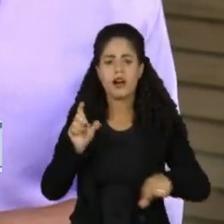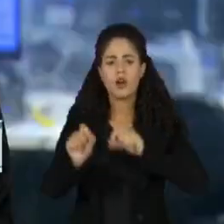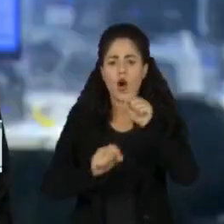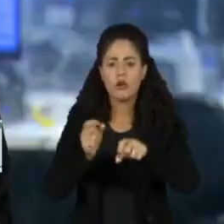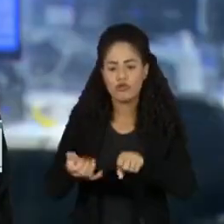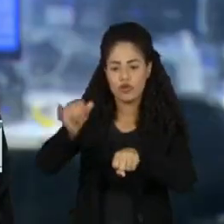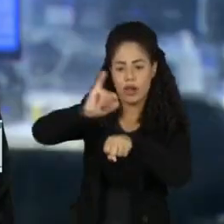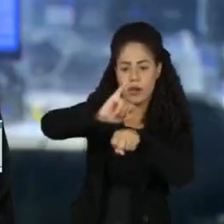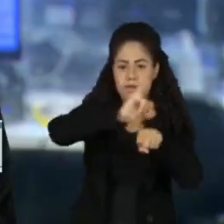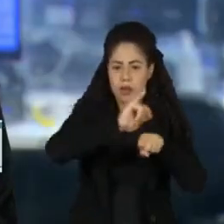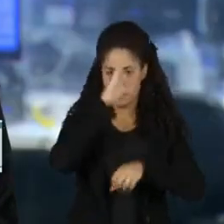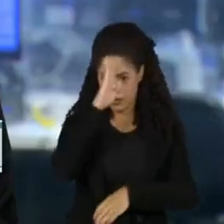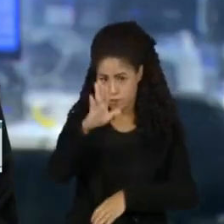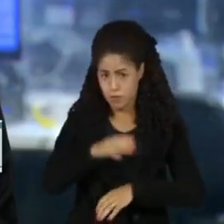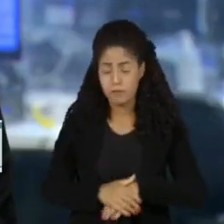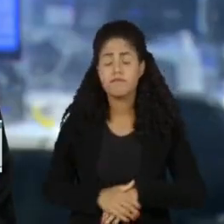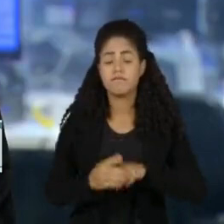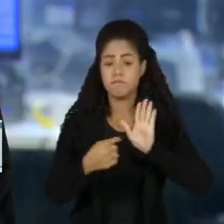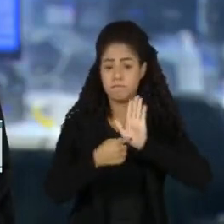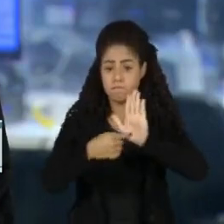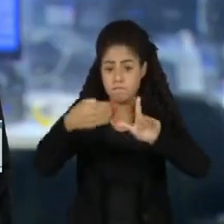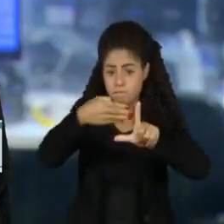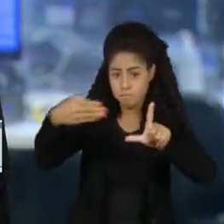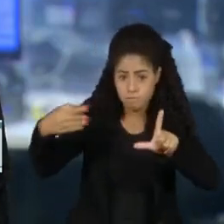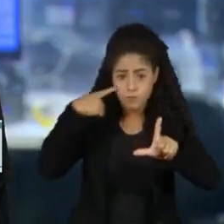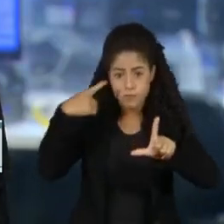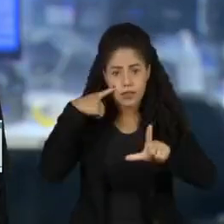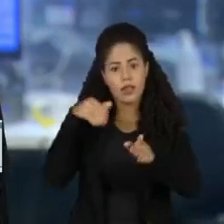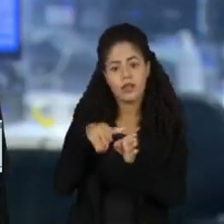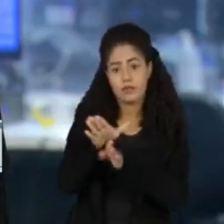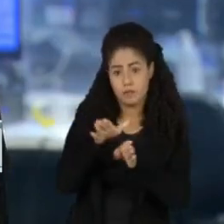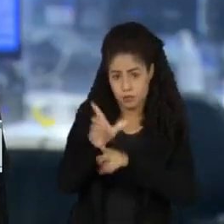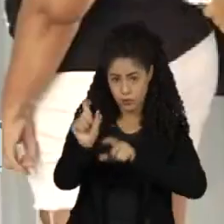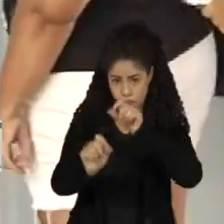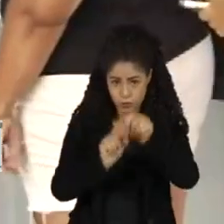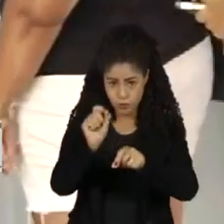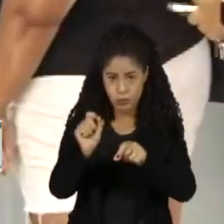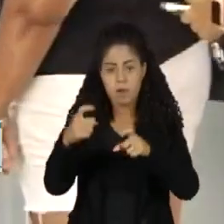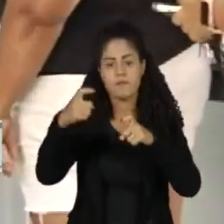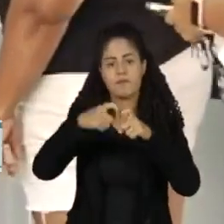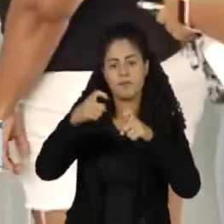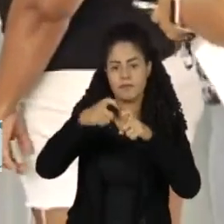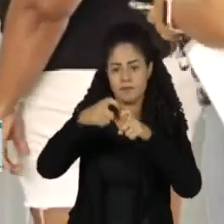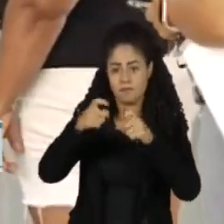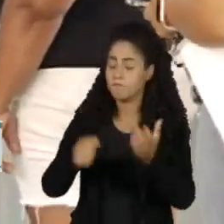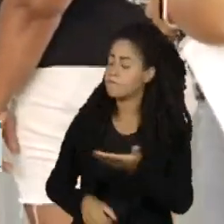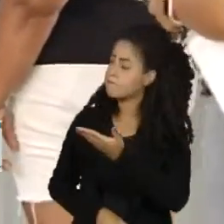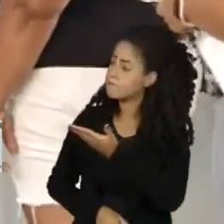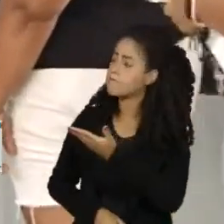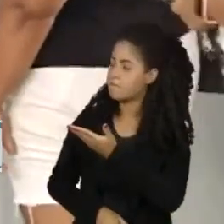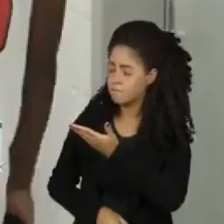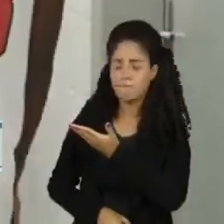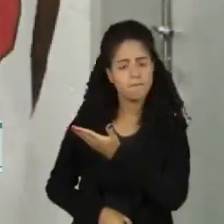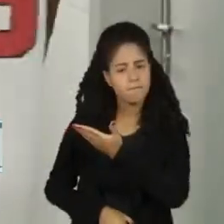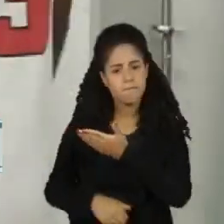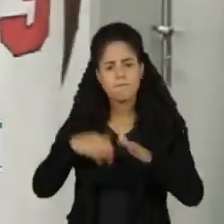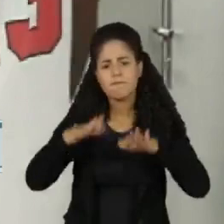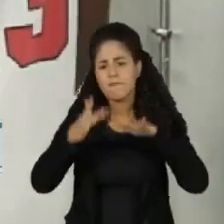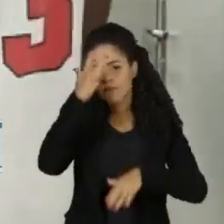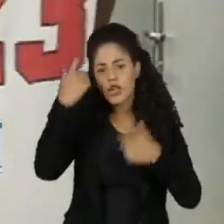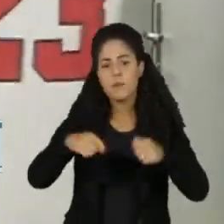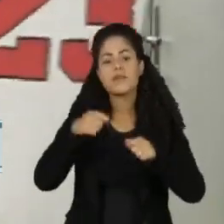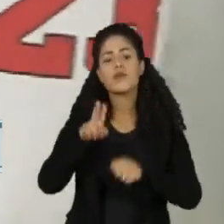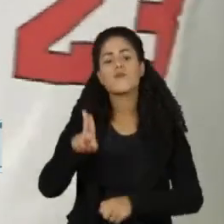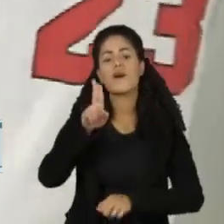capitais. É o que aponta a plataforma do Conselho Federal de Medicina. Quem precisa usar a rede pública de saúde